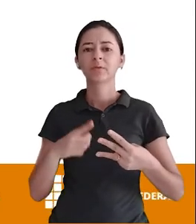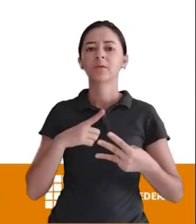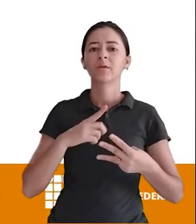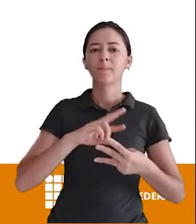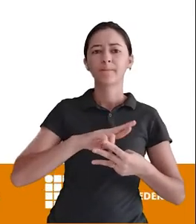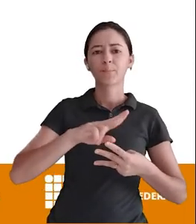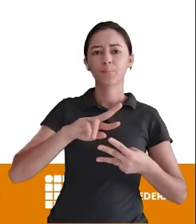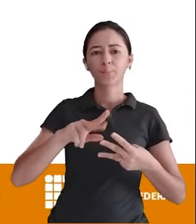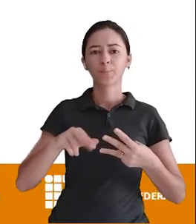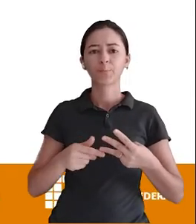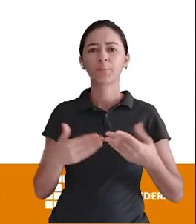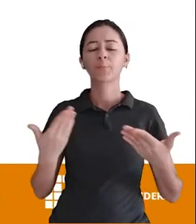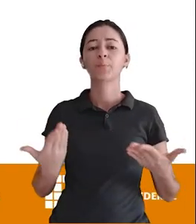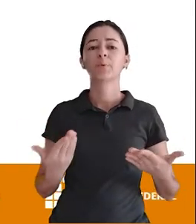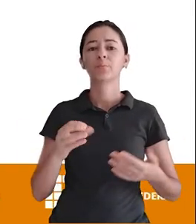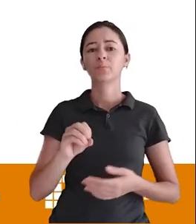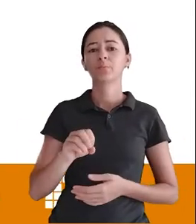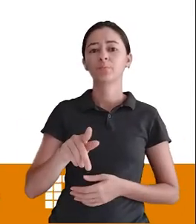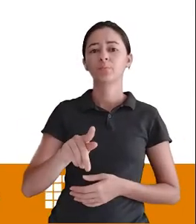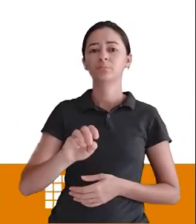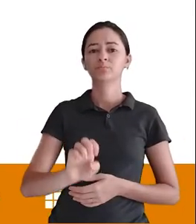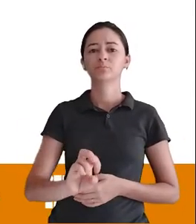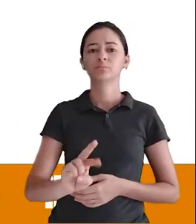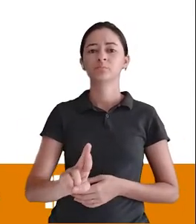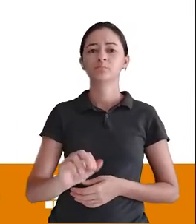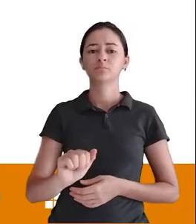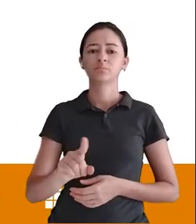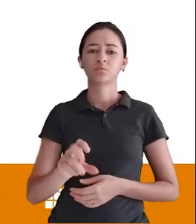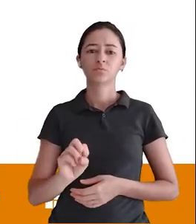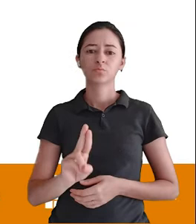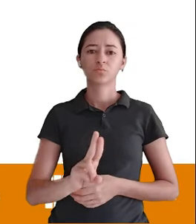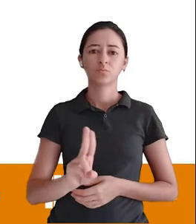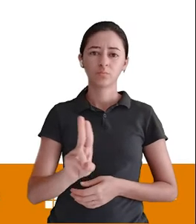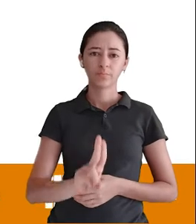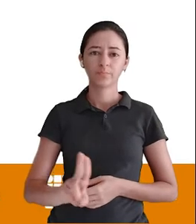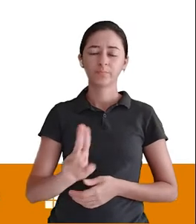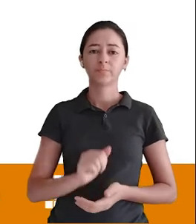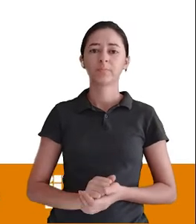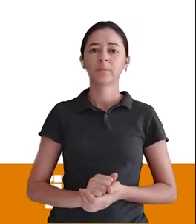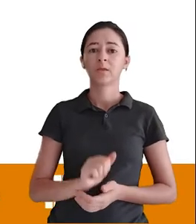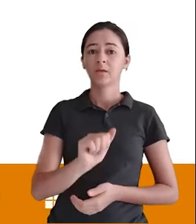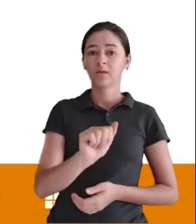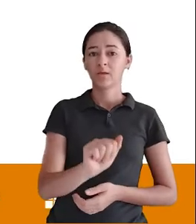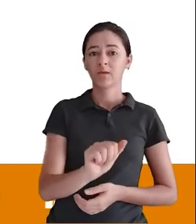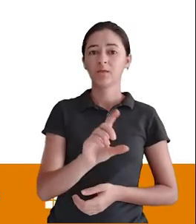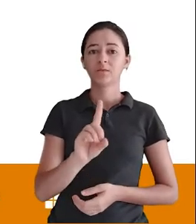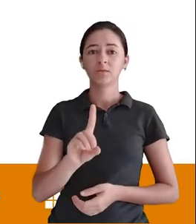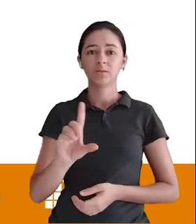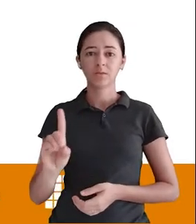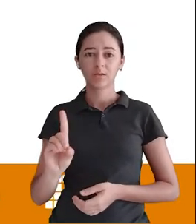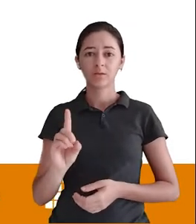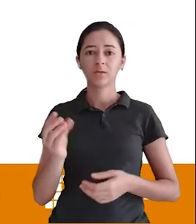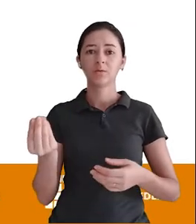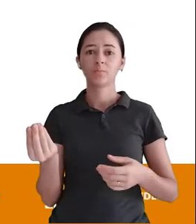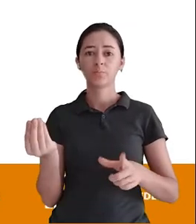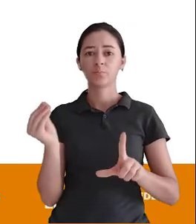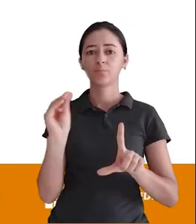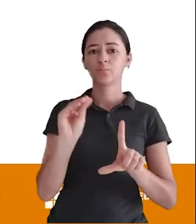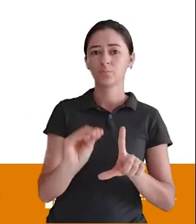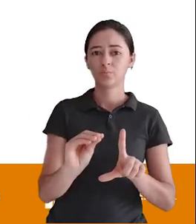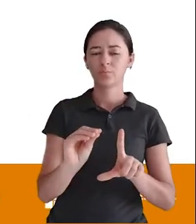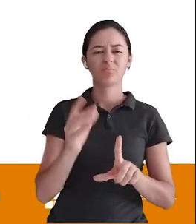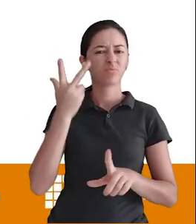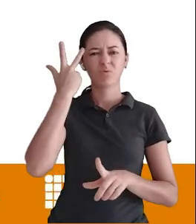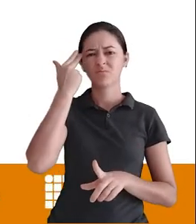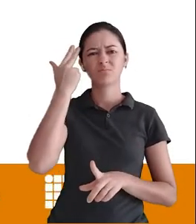Então quais são Os operadores Que nós vamos utilizar Nós vamos utilizar O ADD Para adicionar Esse ADD É